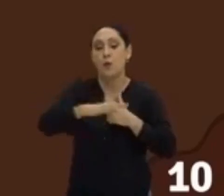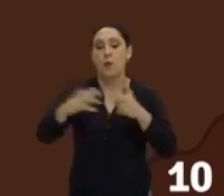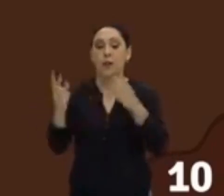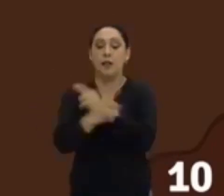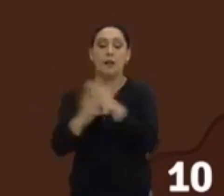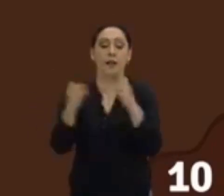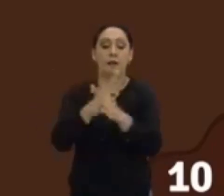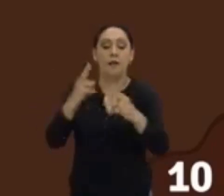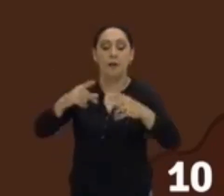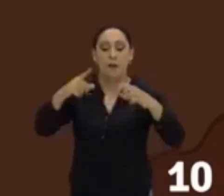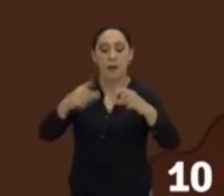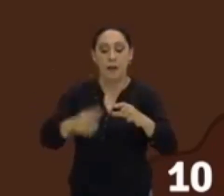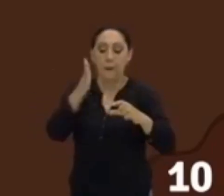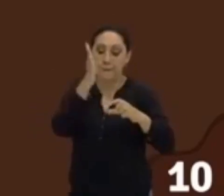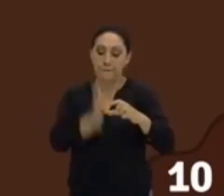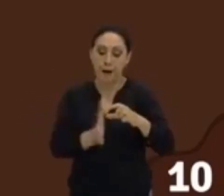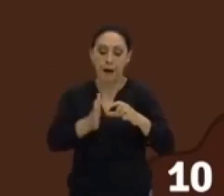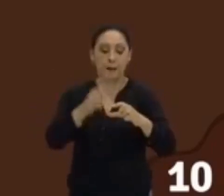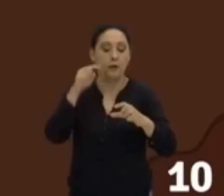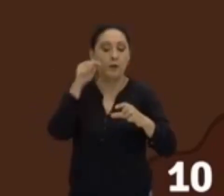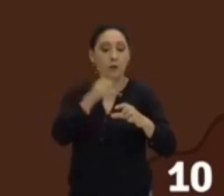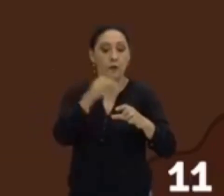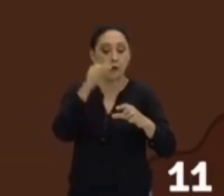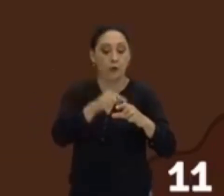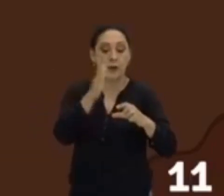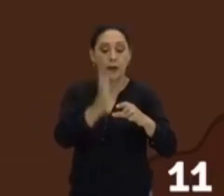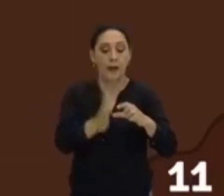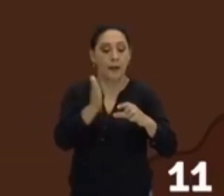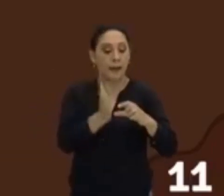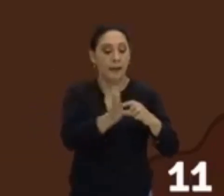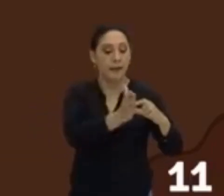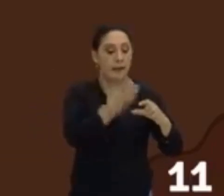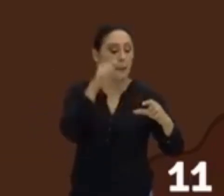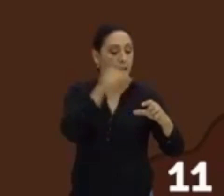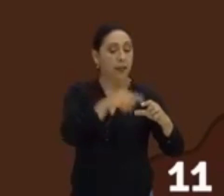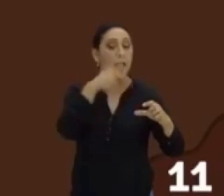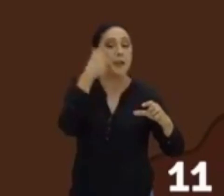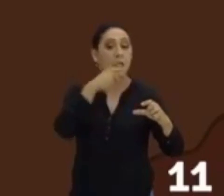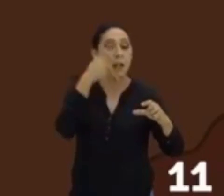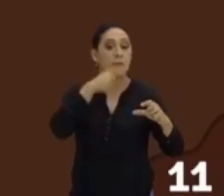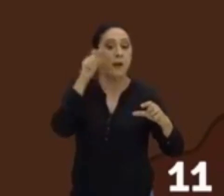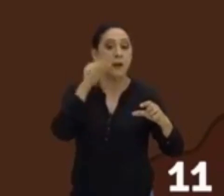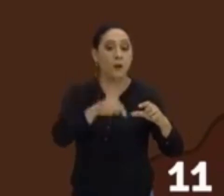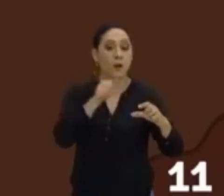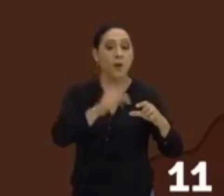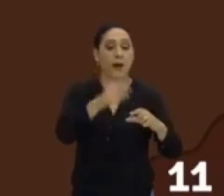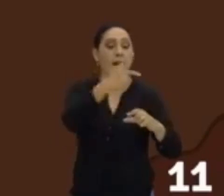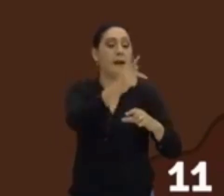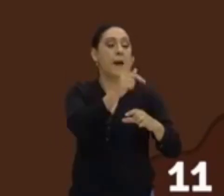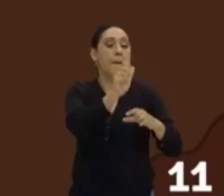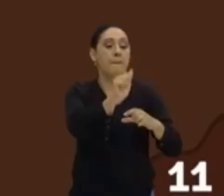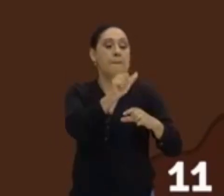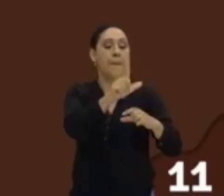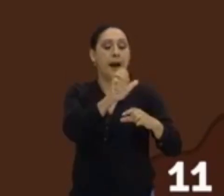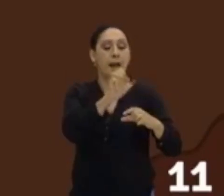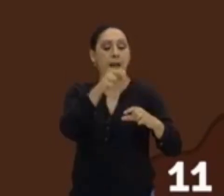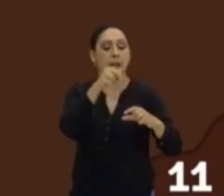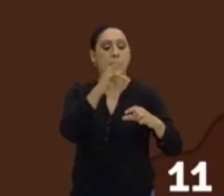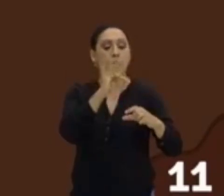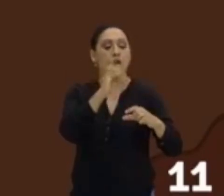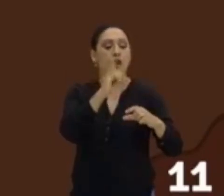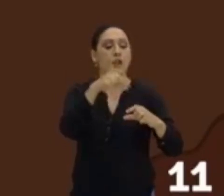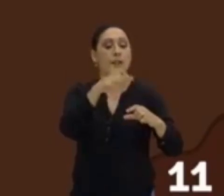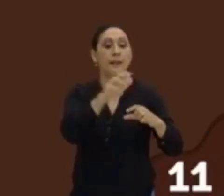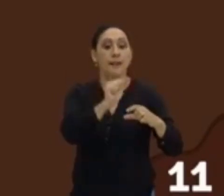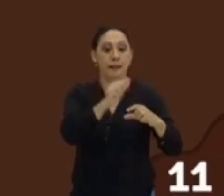parte do território do Oriente Médio. E essa parte que eu cito é um território chamado de Palestina.